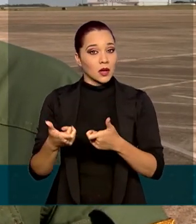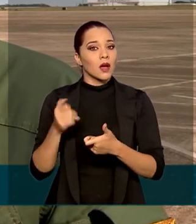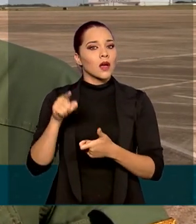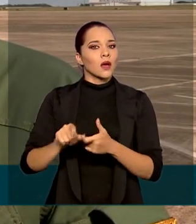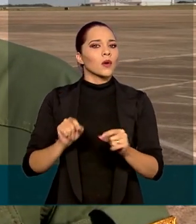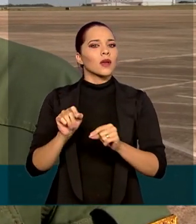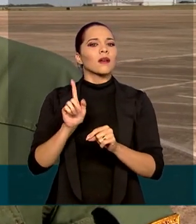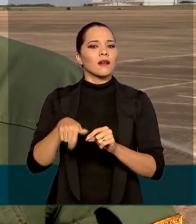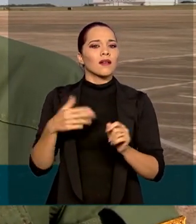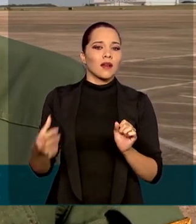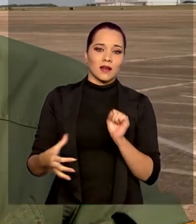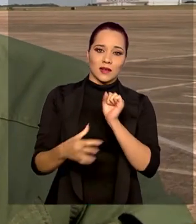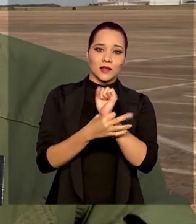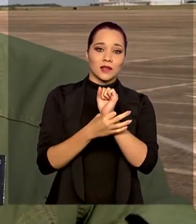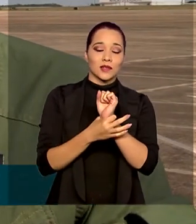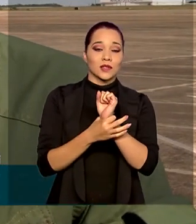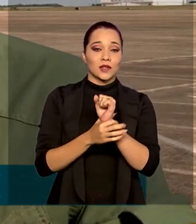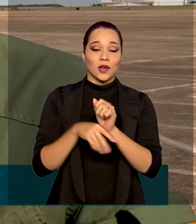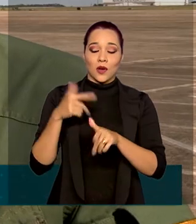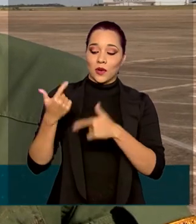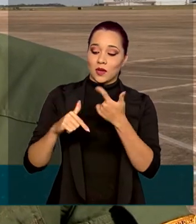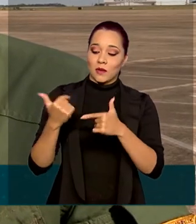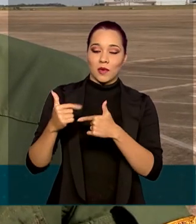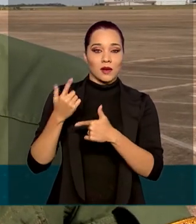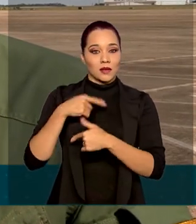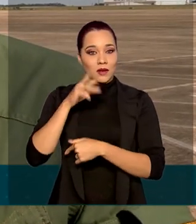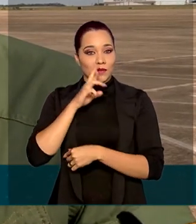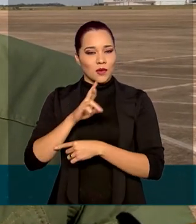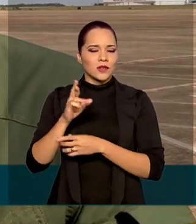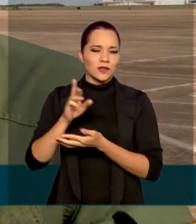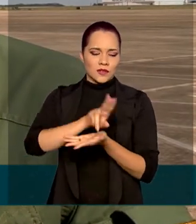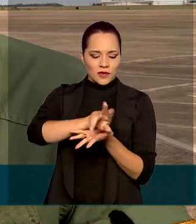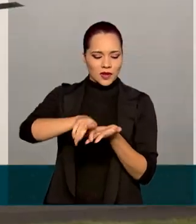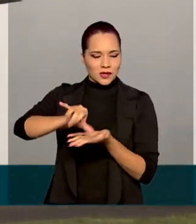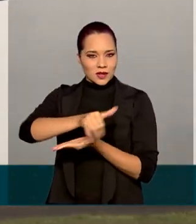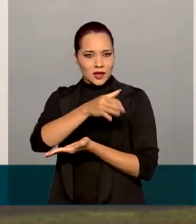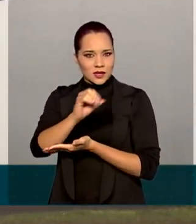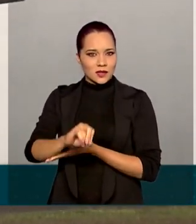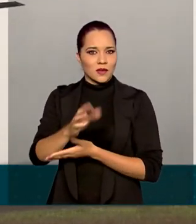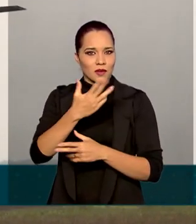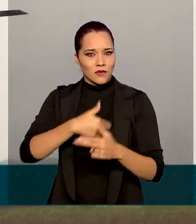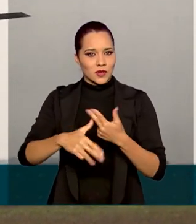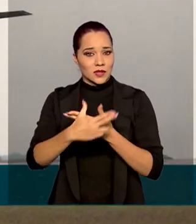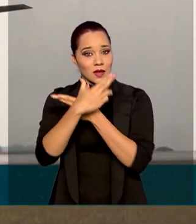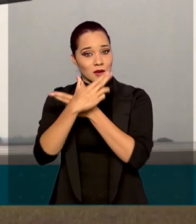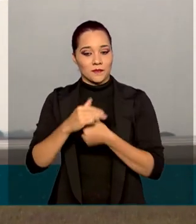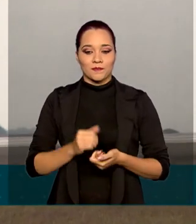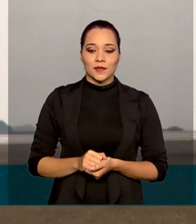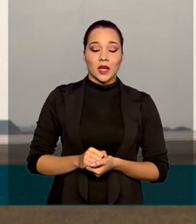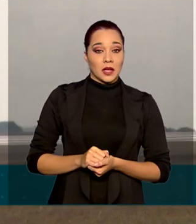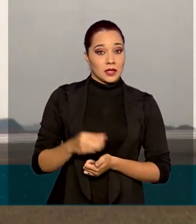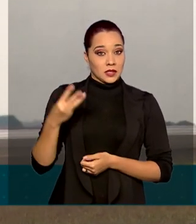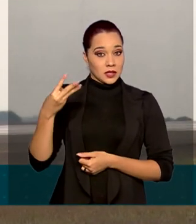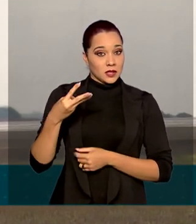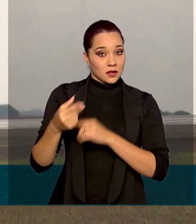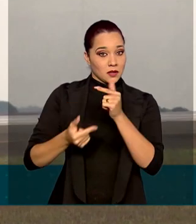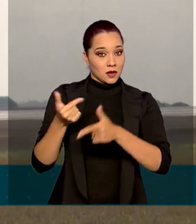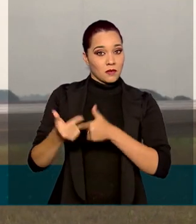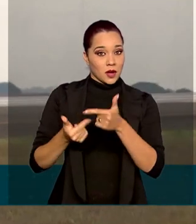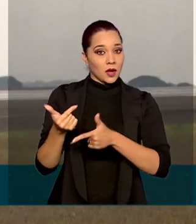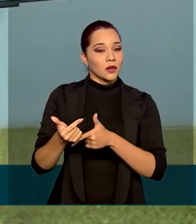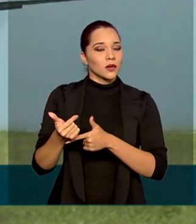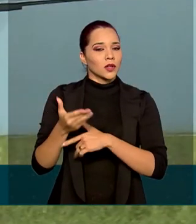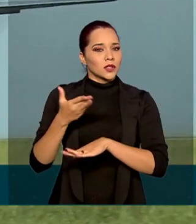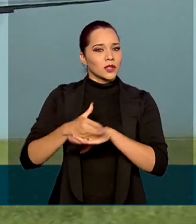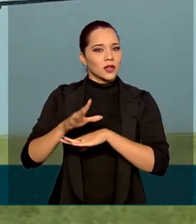justamente garantem o emprego em pronta resposta em diversas ações de Força Aérea. Nesta terceira edição do exercício operacional